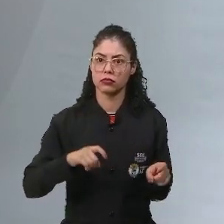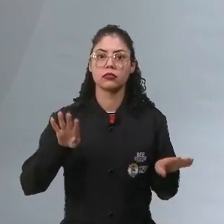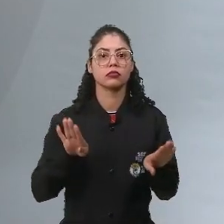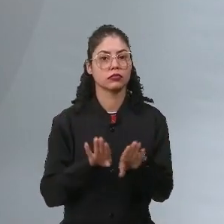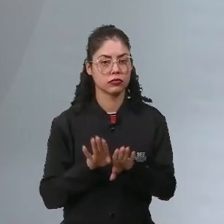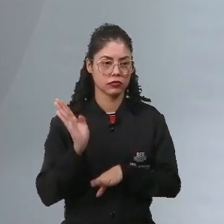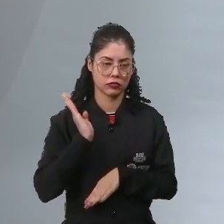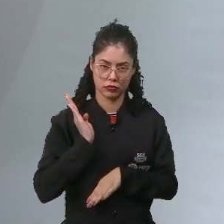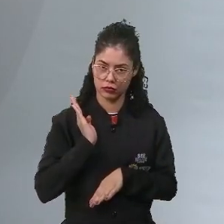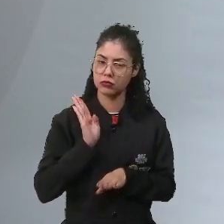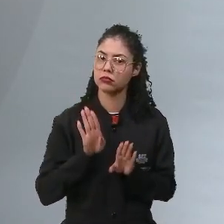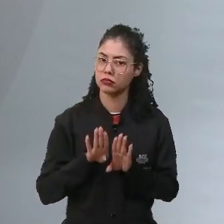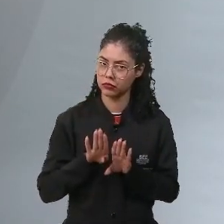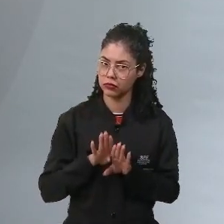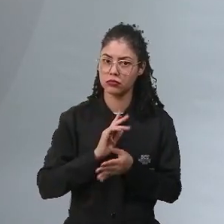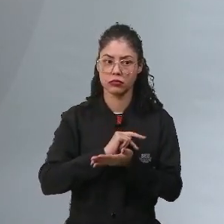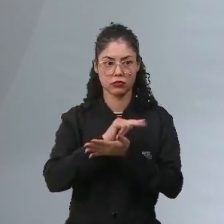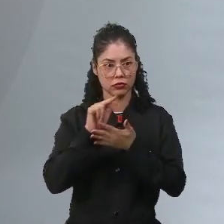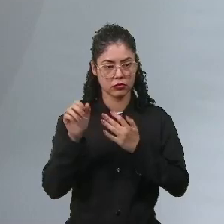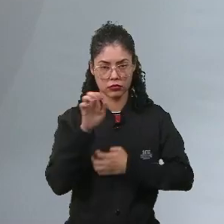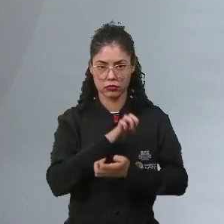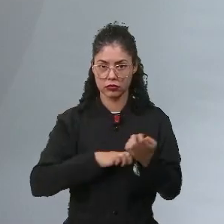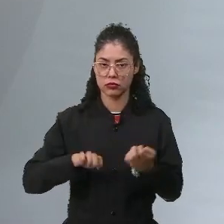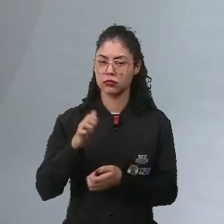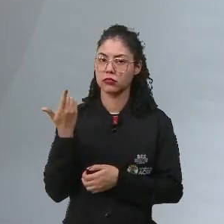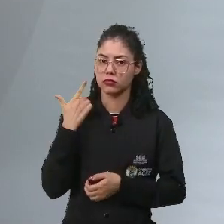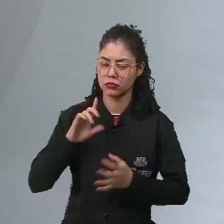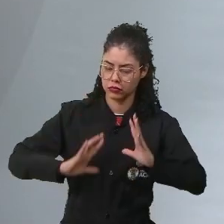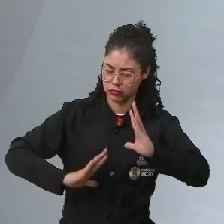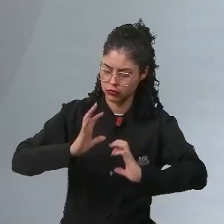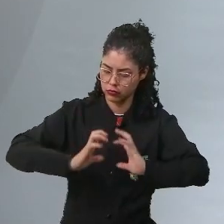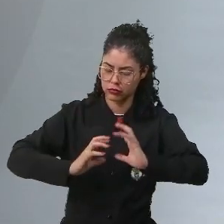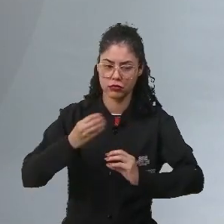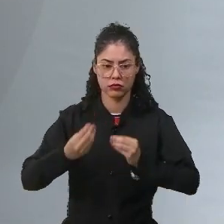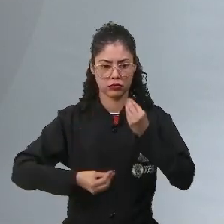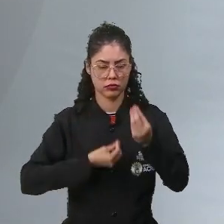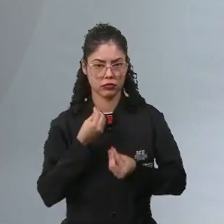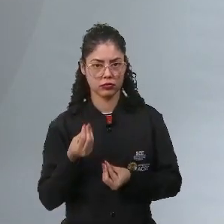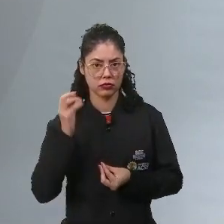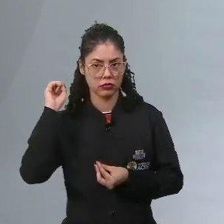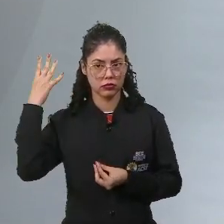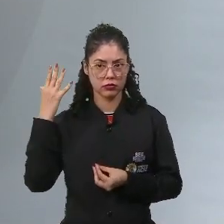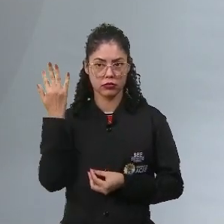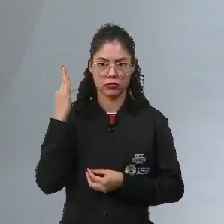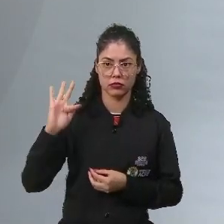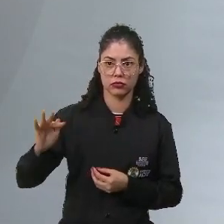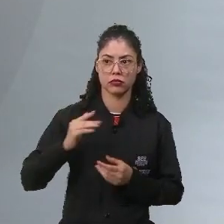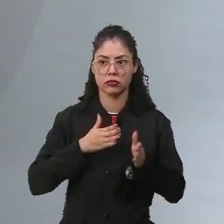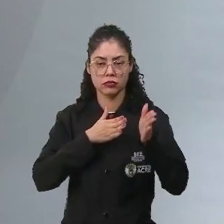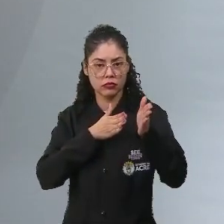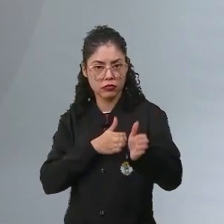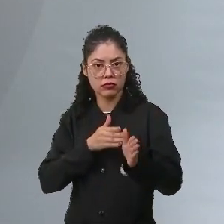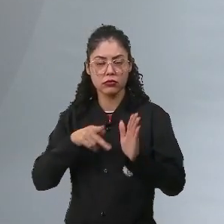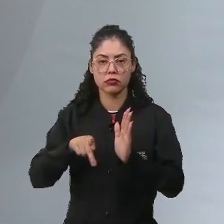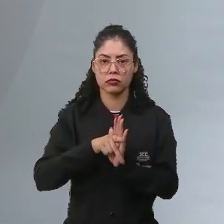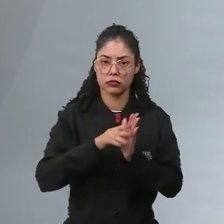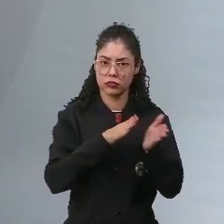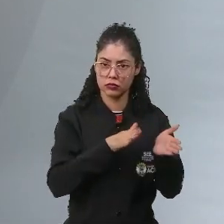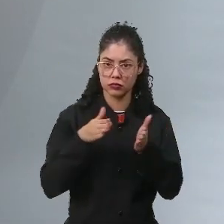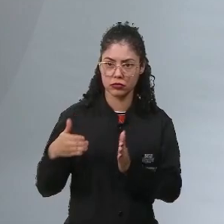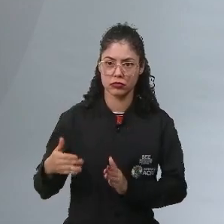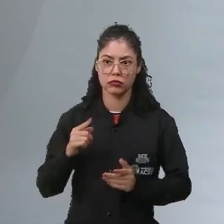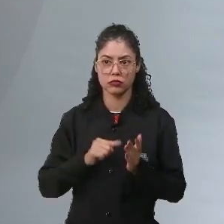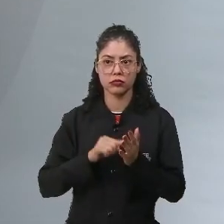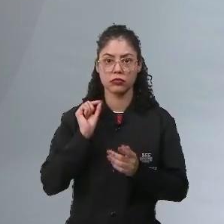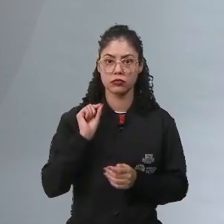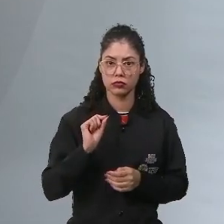estão ali como líderes de toda essa revolução, eles vão conflitar acerca de como que a França deve ser conduzida a partir de então. O ponto